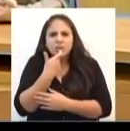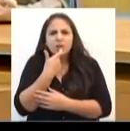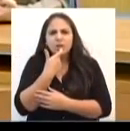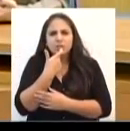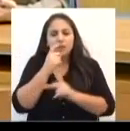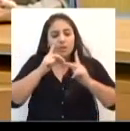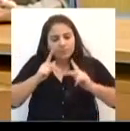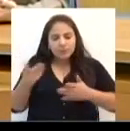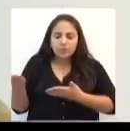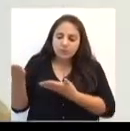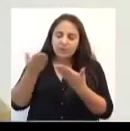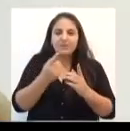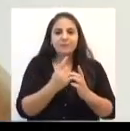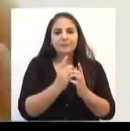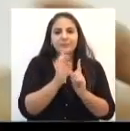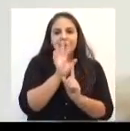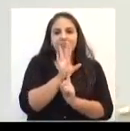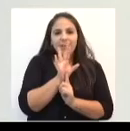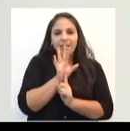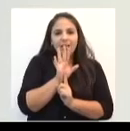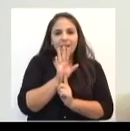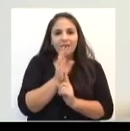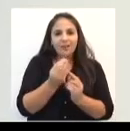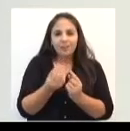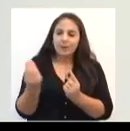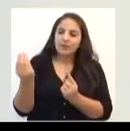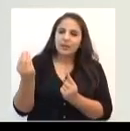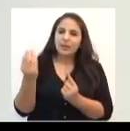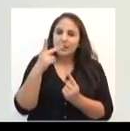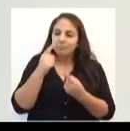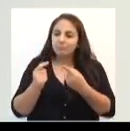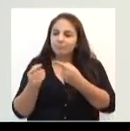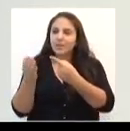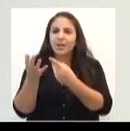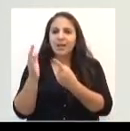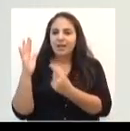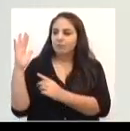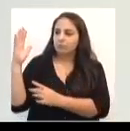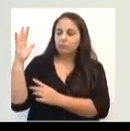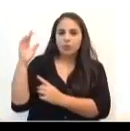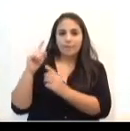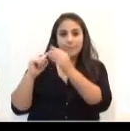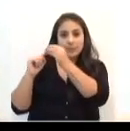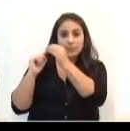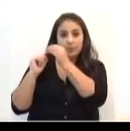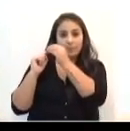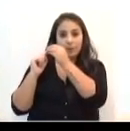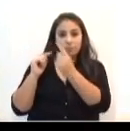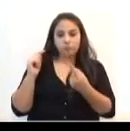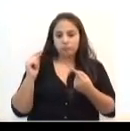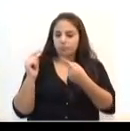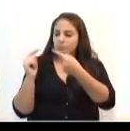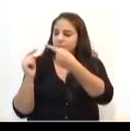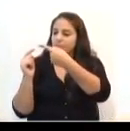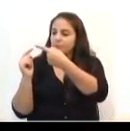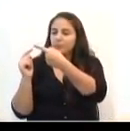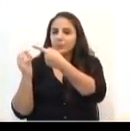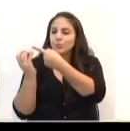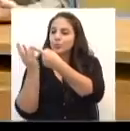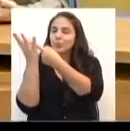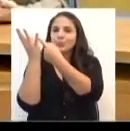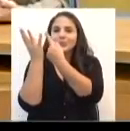trazerem a sua vela para acender no fogo novo, que simboliza e que